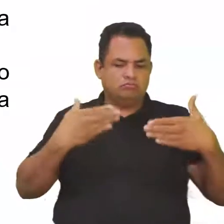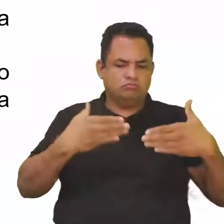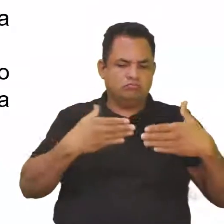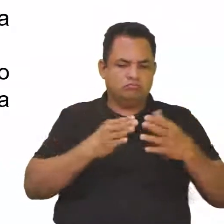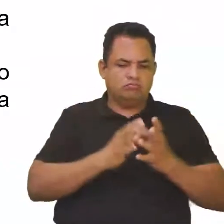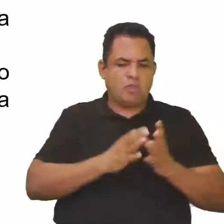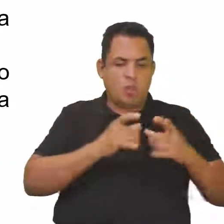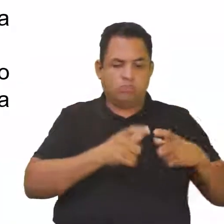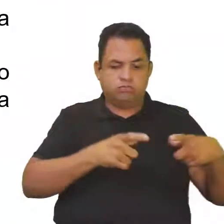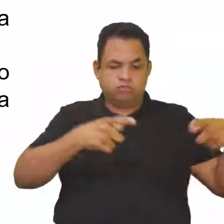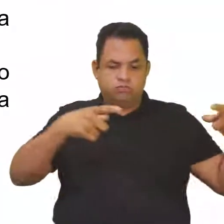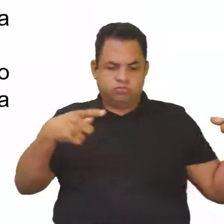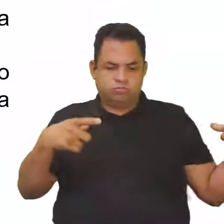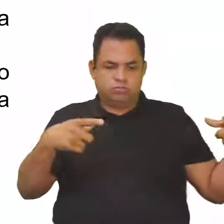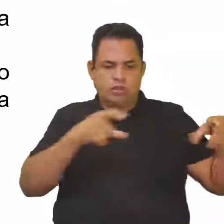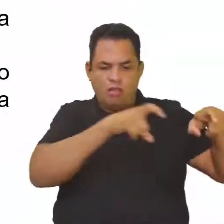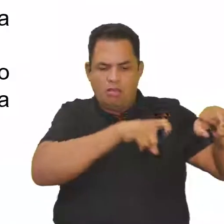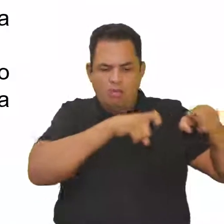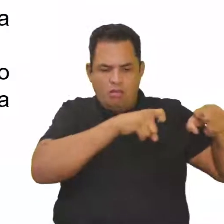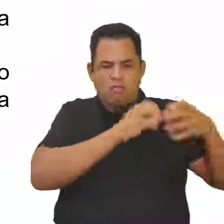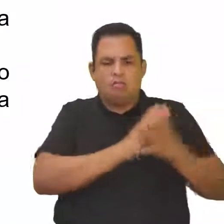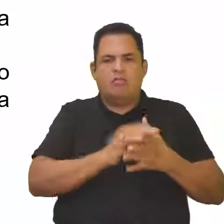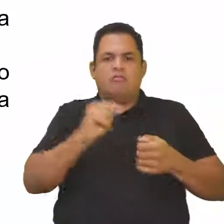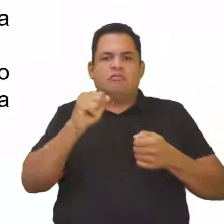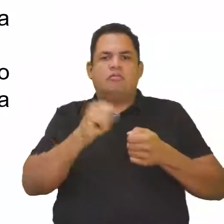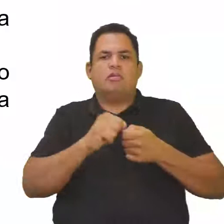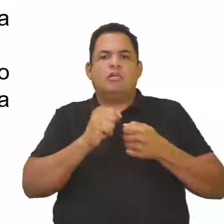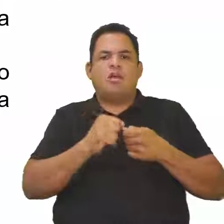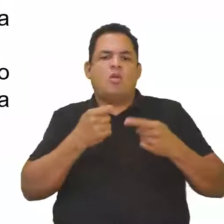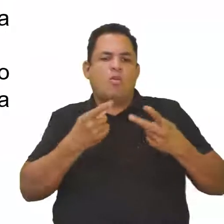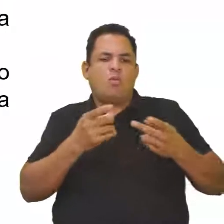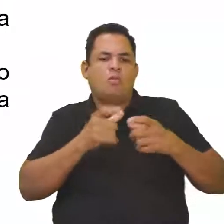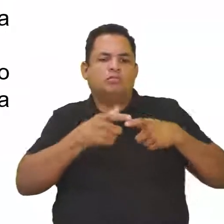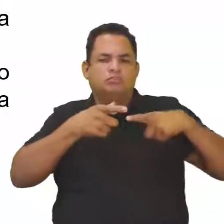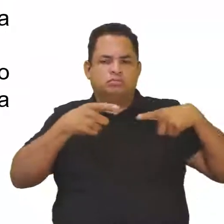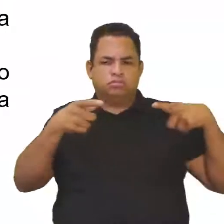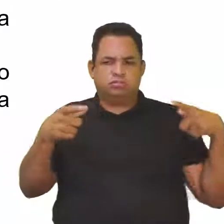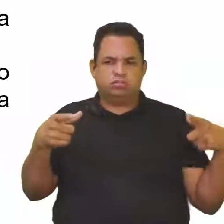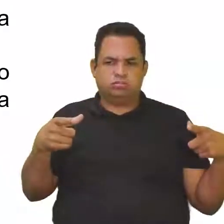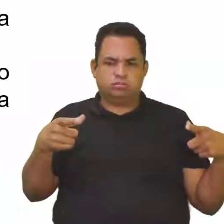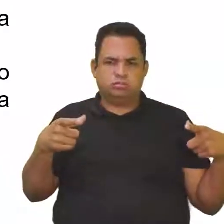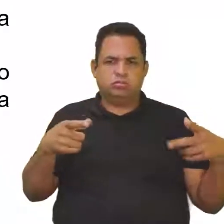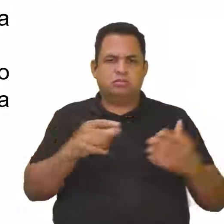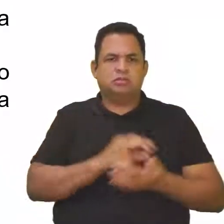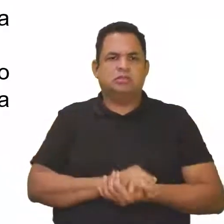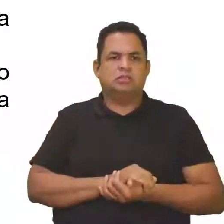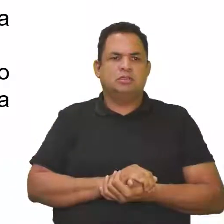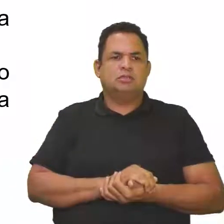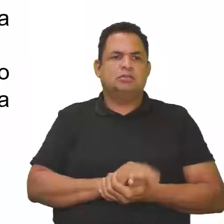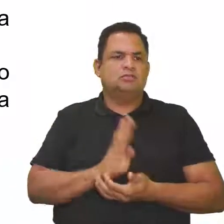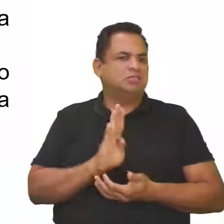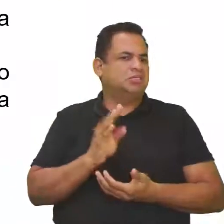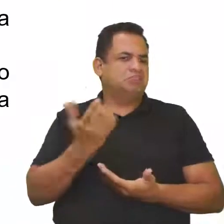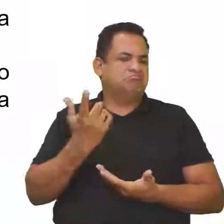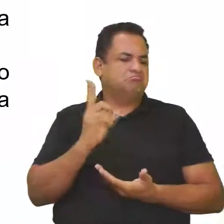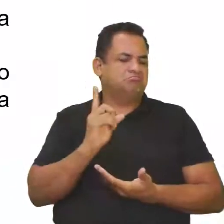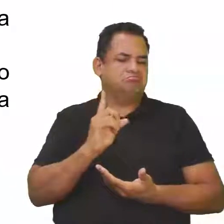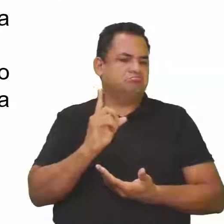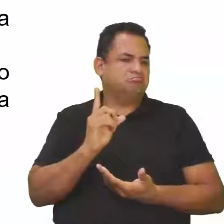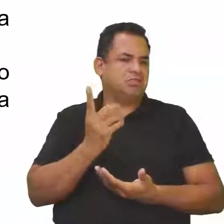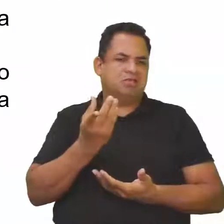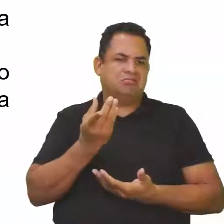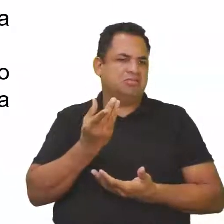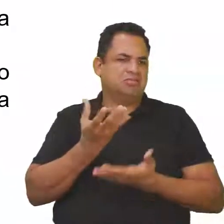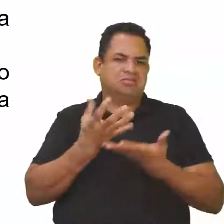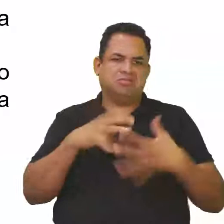grandes agricultores, né? Que fazem compras em grande escala. Então, a letra B eu não concordo, não sei vocês.